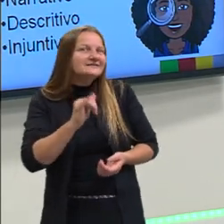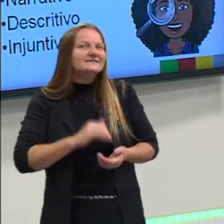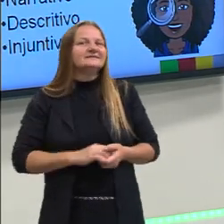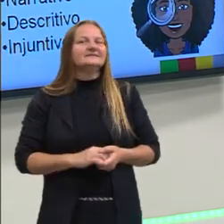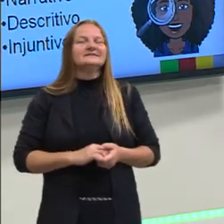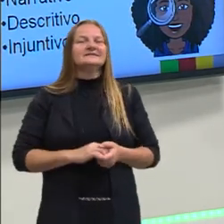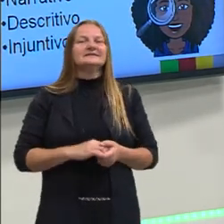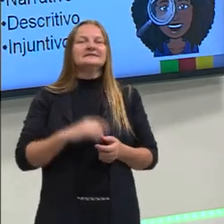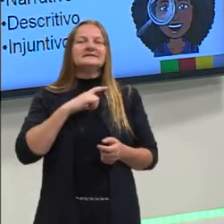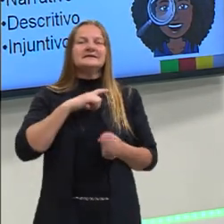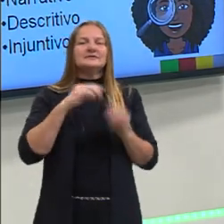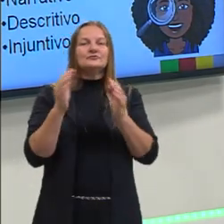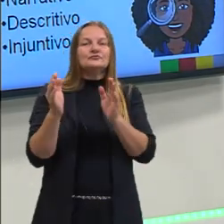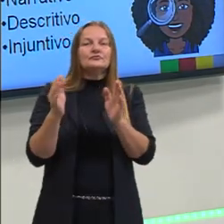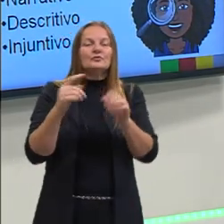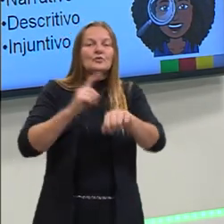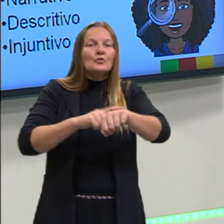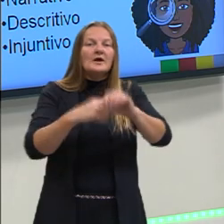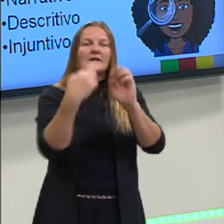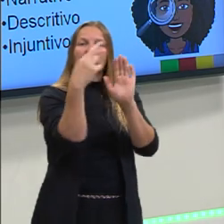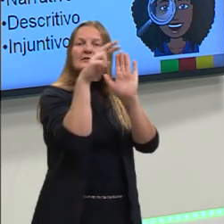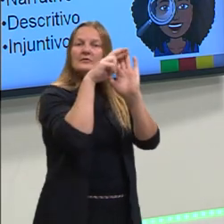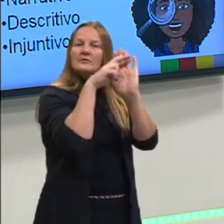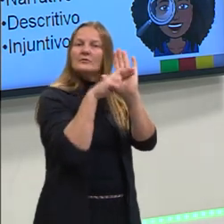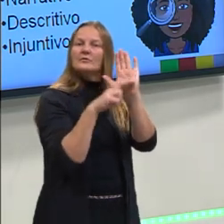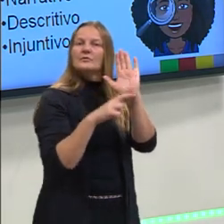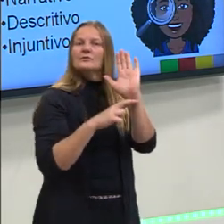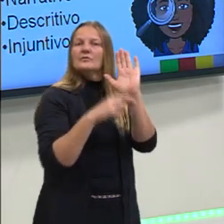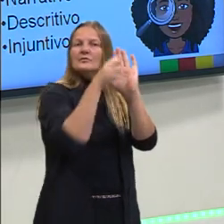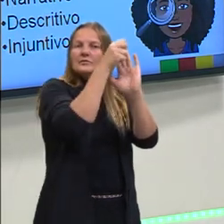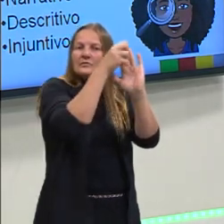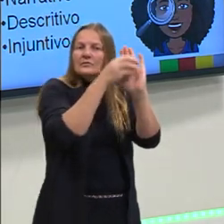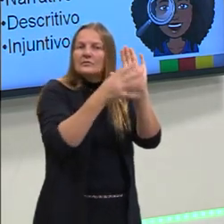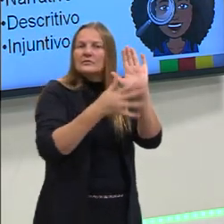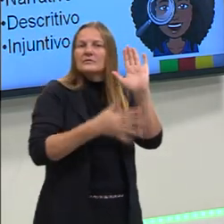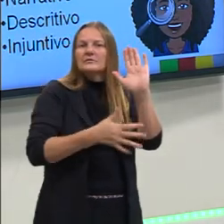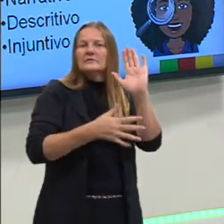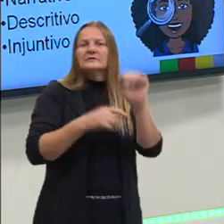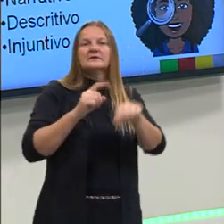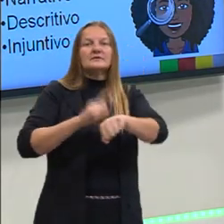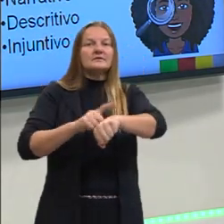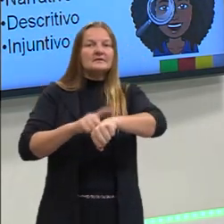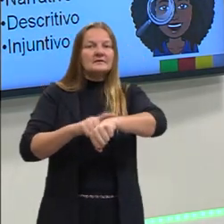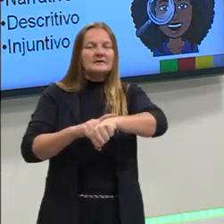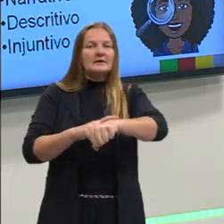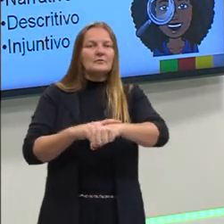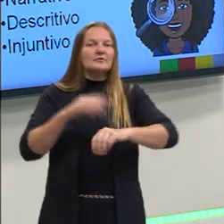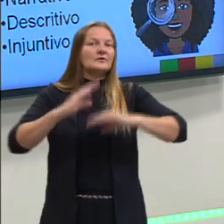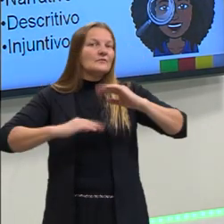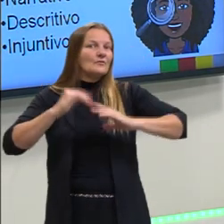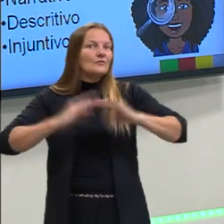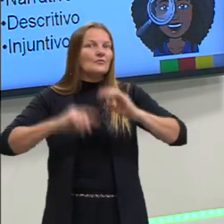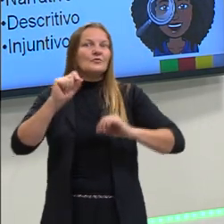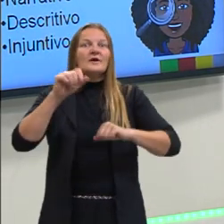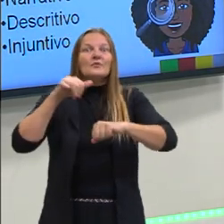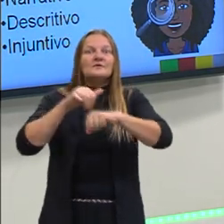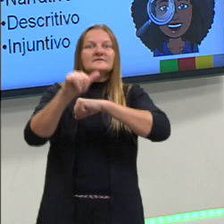um espaço, tem um roteiro, tem um tempo, tem um fato acontecendo.